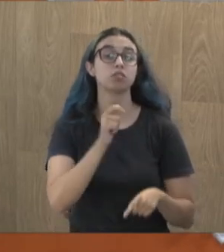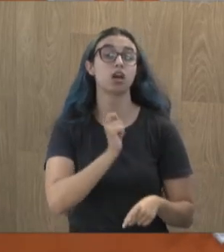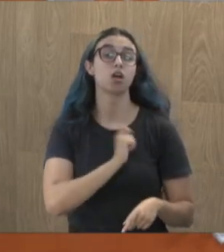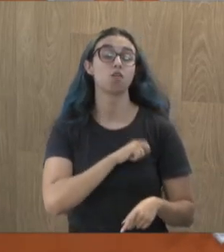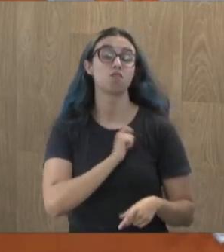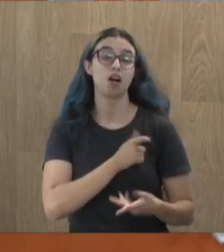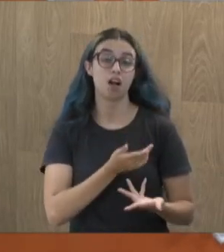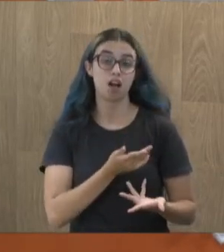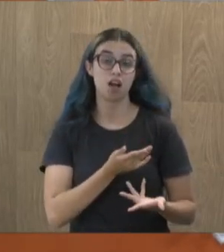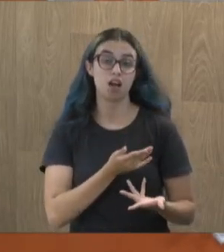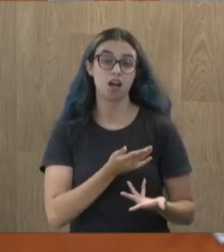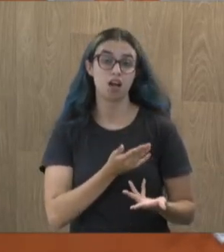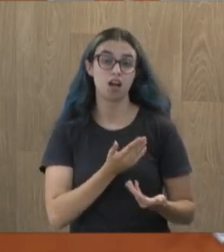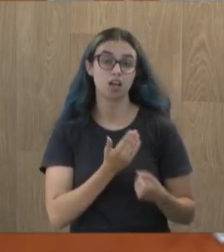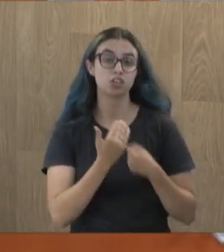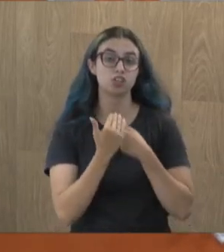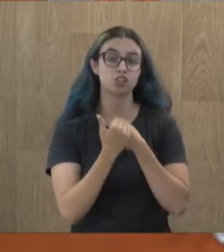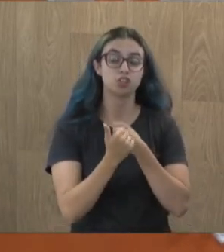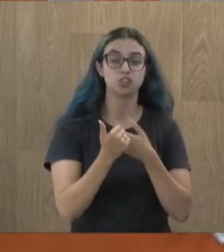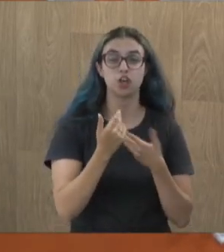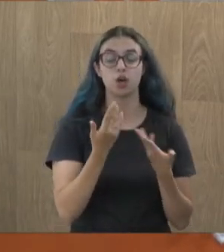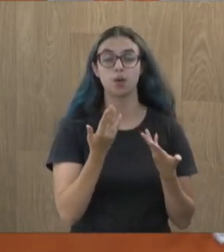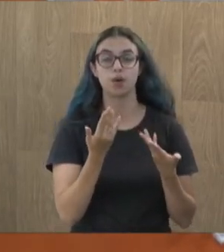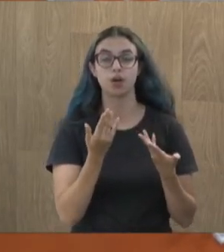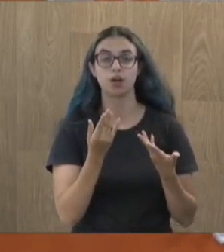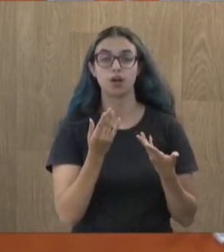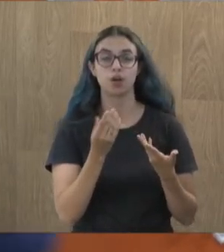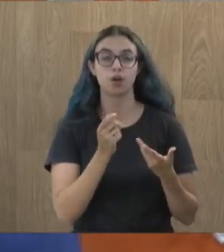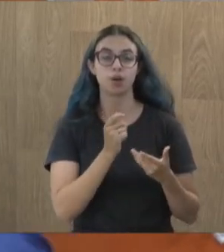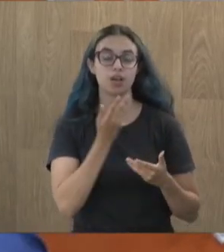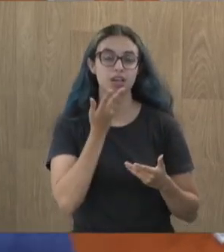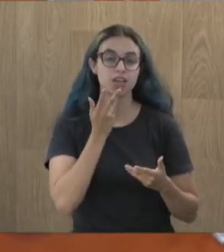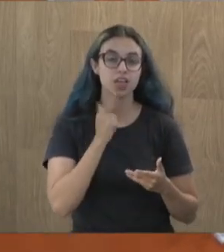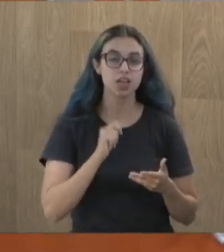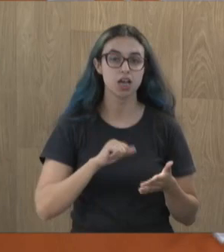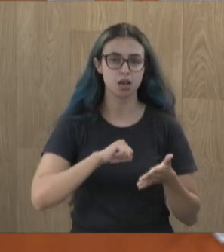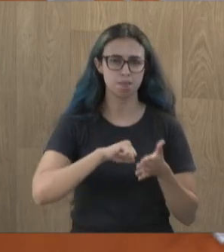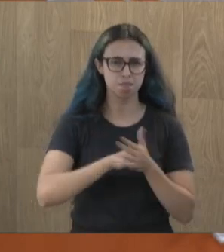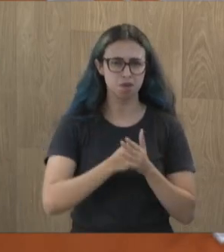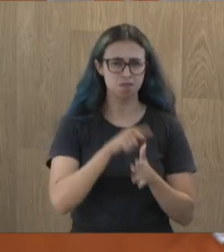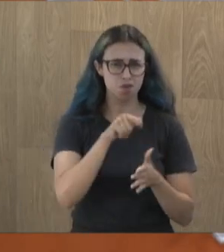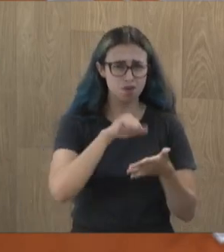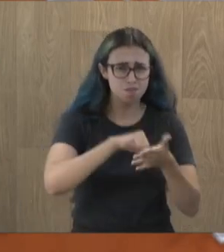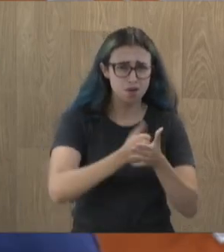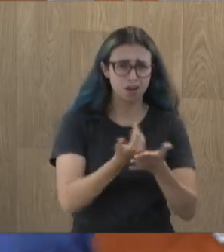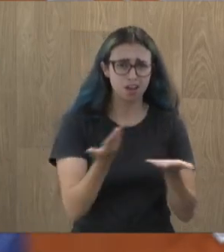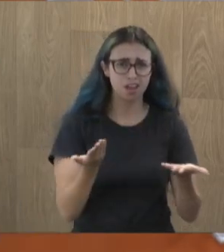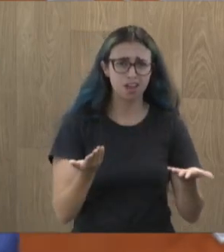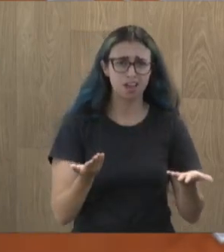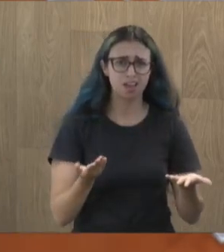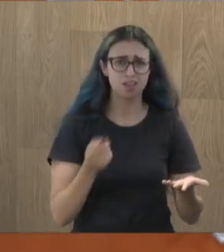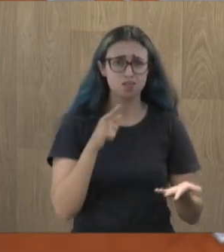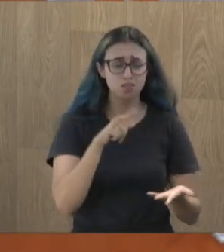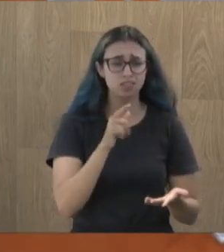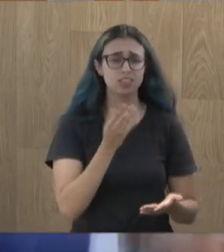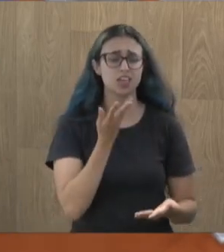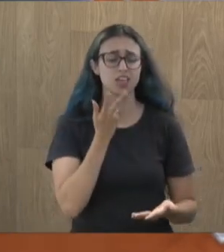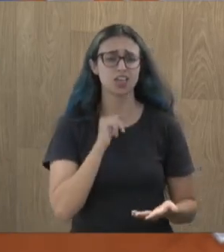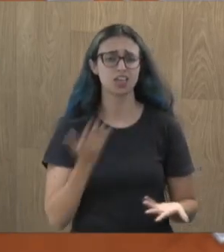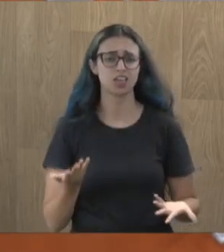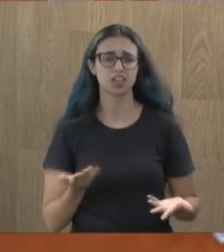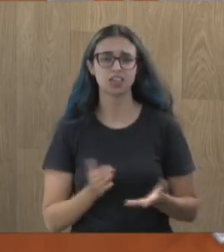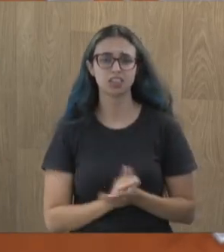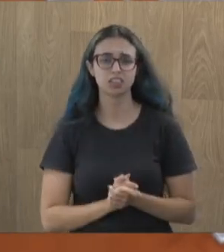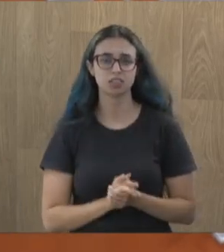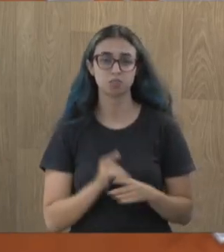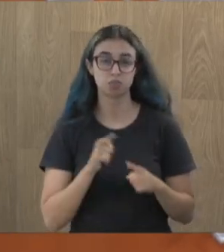moleque, me chama de moleque e me bloqueia. Moleque é o que você faz, rapaz. Porque se